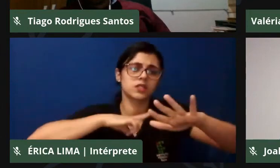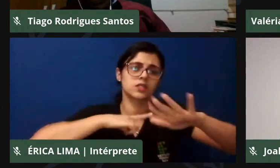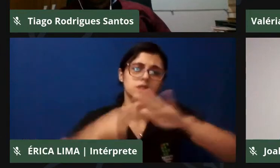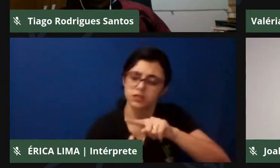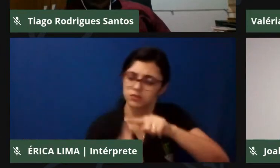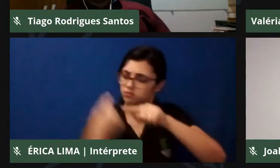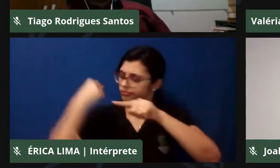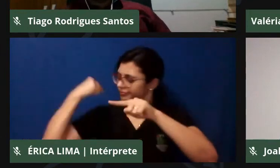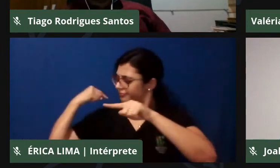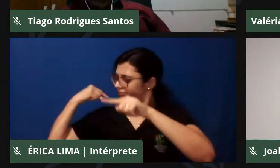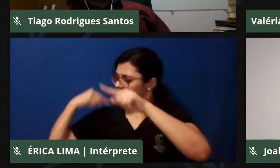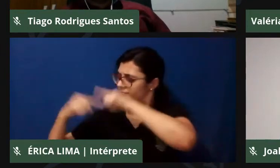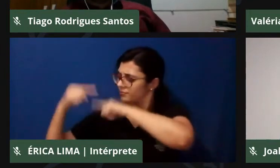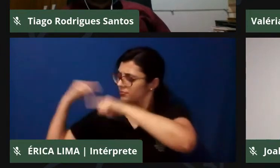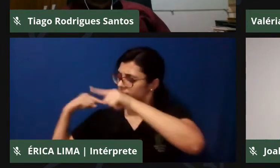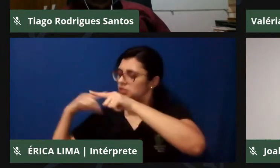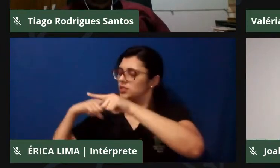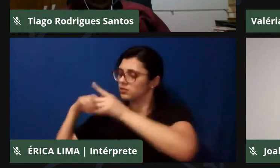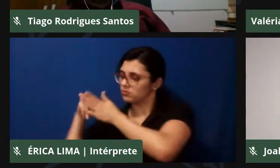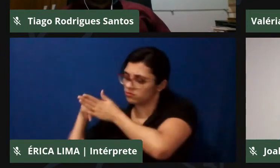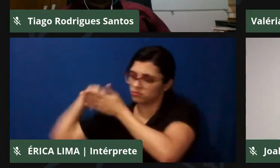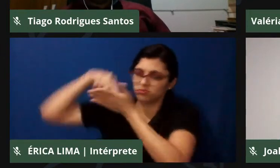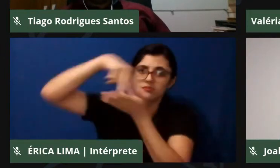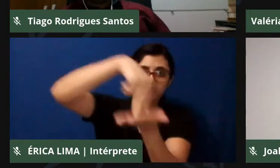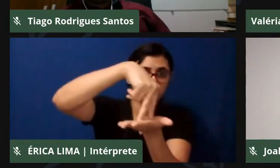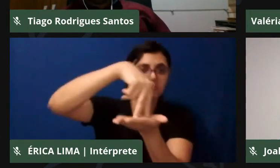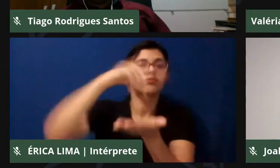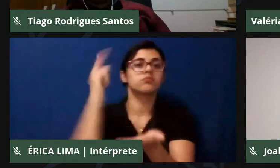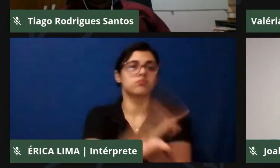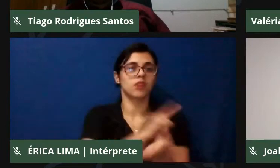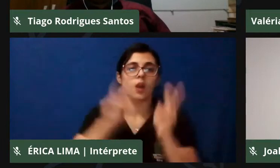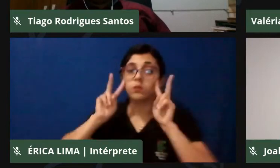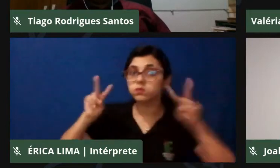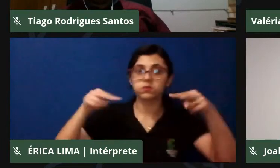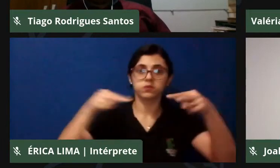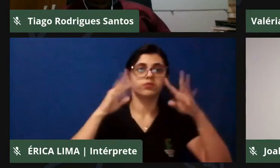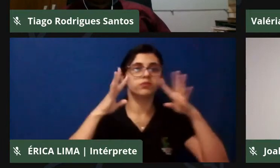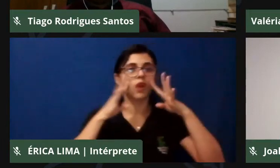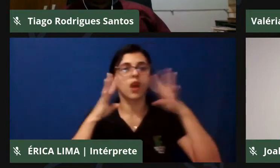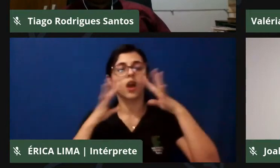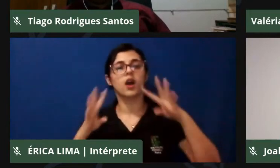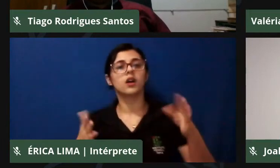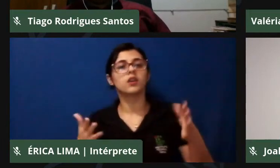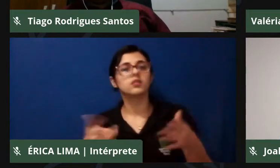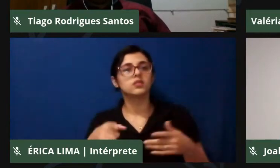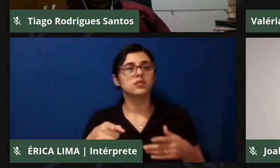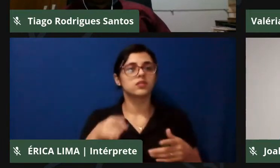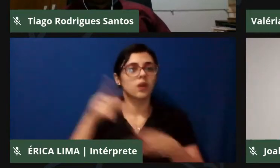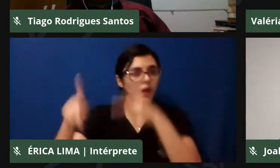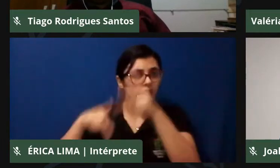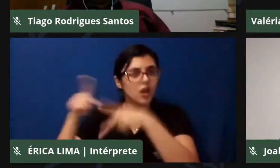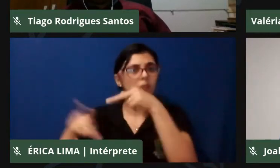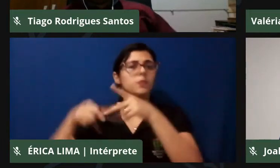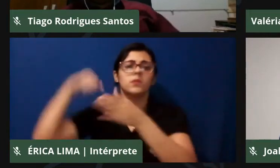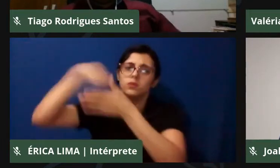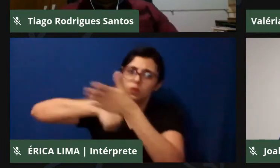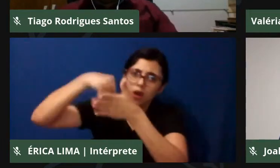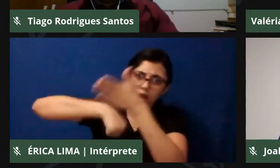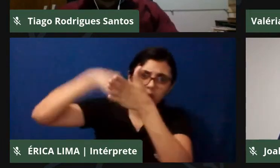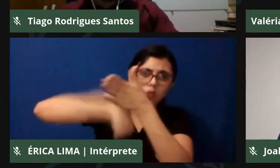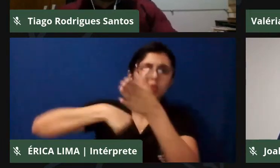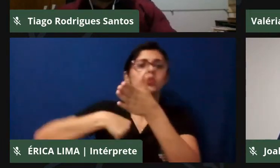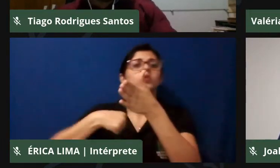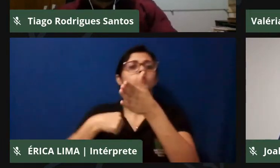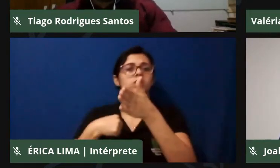para estar ocupando espaço e dar visibilidade ao nosso povo, às nossas lutas, também